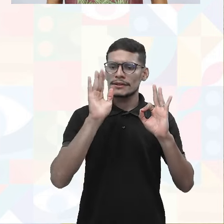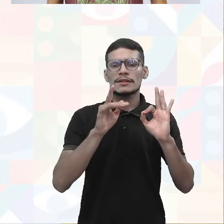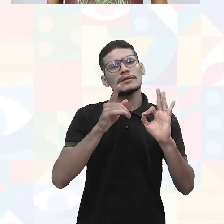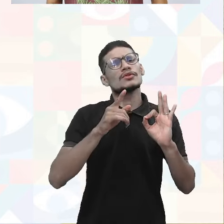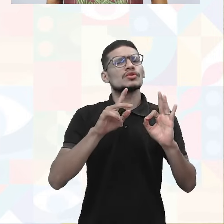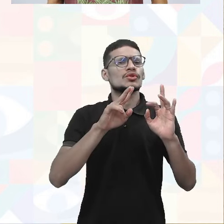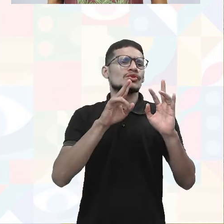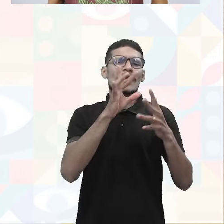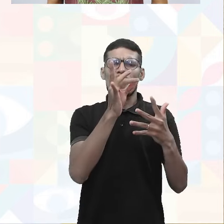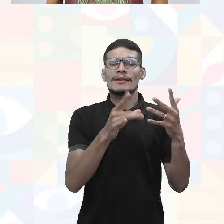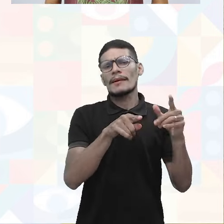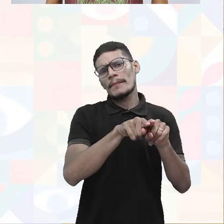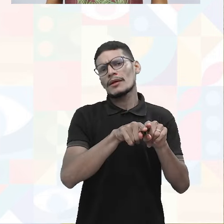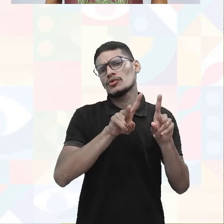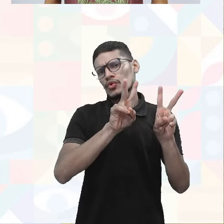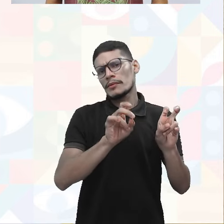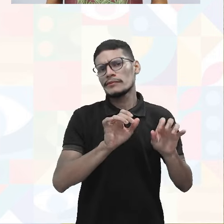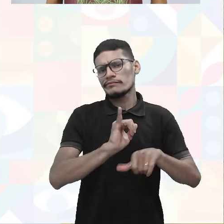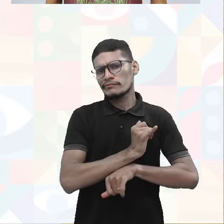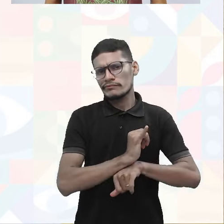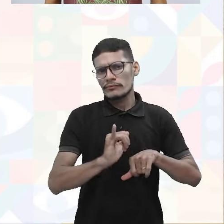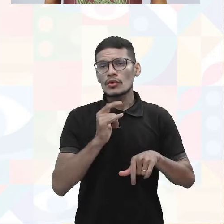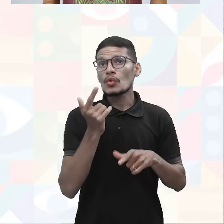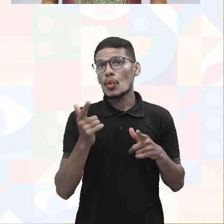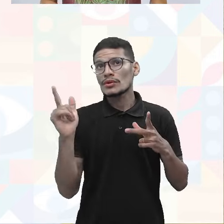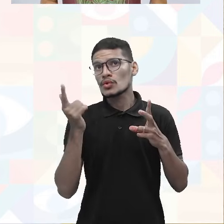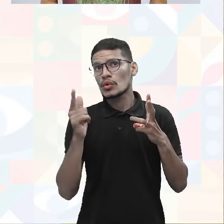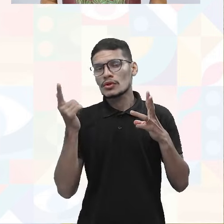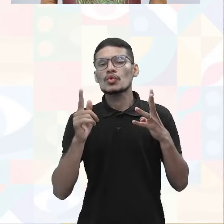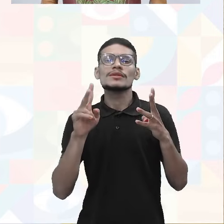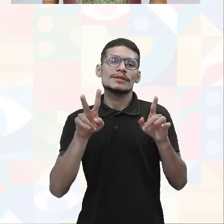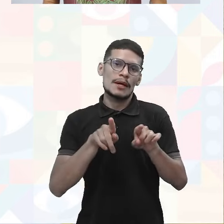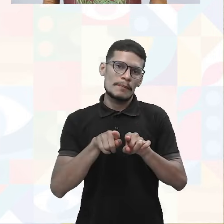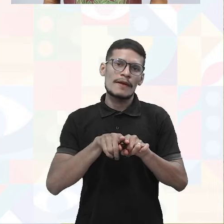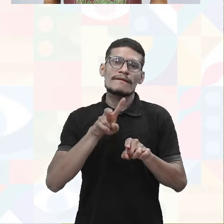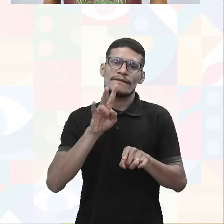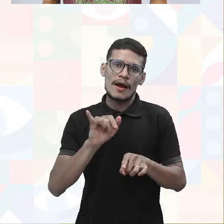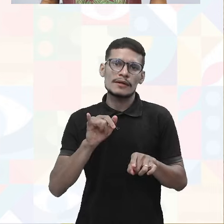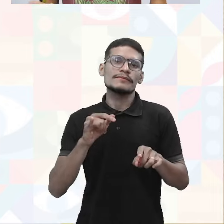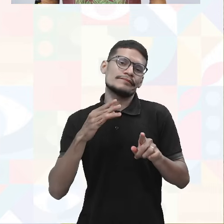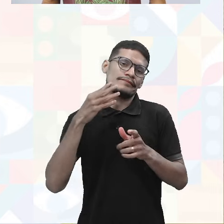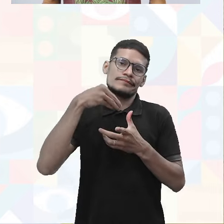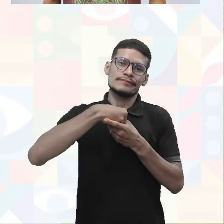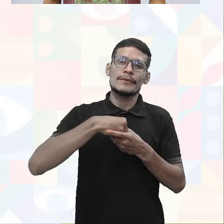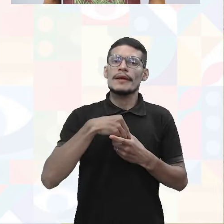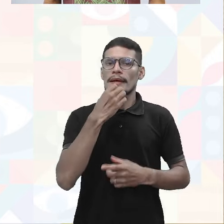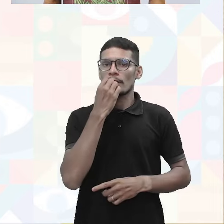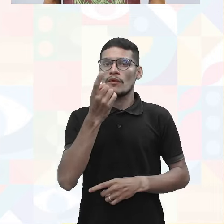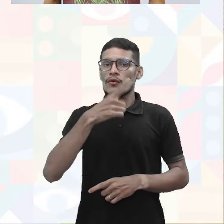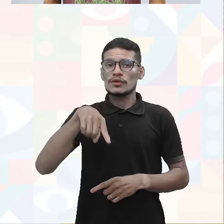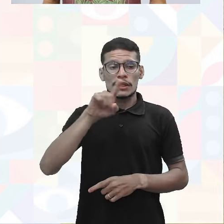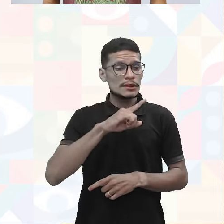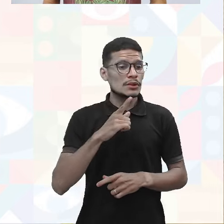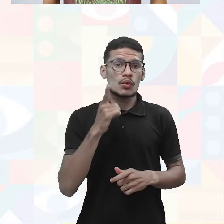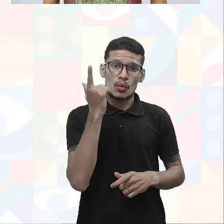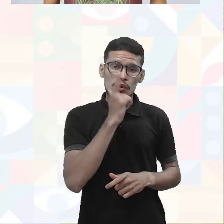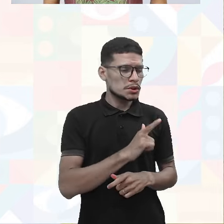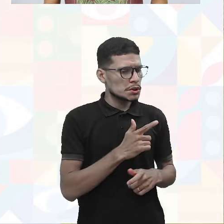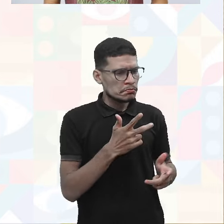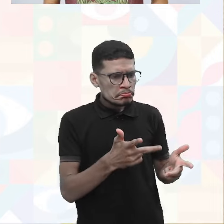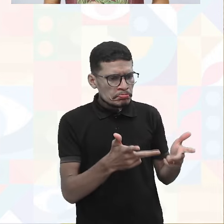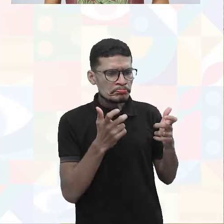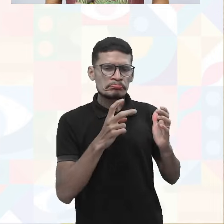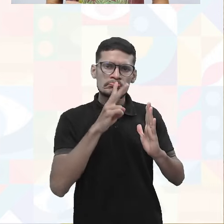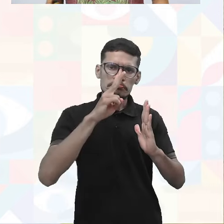técnicas aí e outras que não vão ser apresentadas aqui. Então é bom vocês sempre terem essa questão dessa fonte, né, de consulta, porque a gente